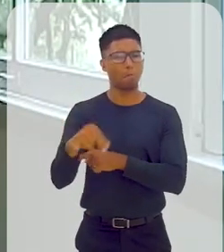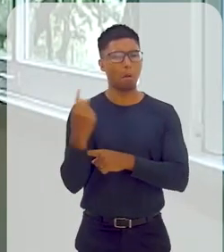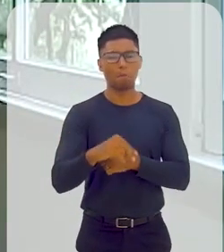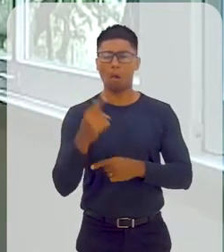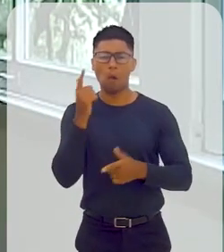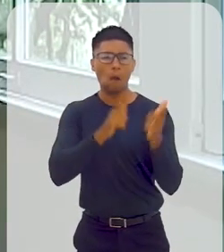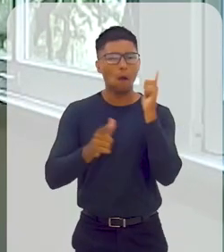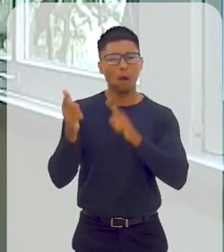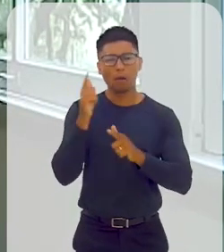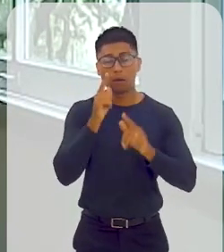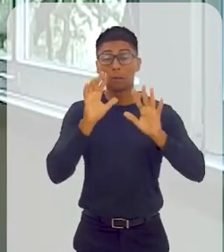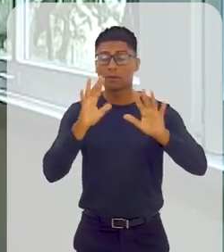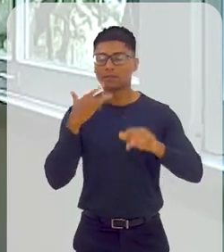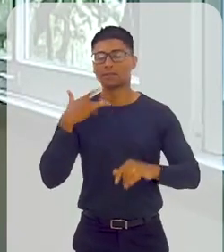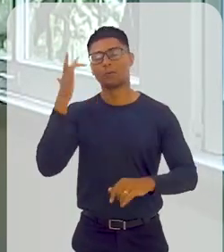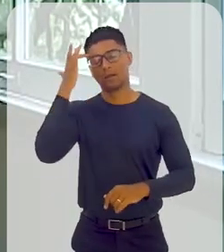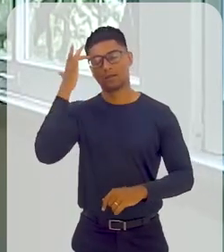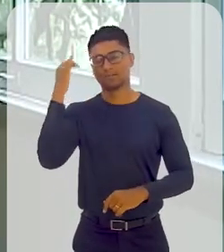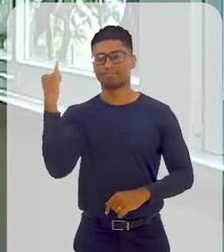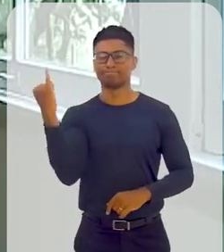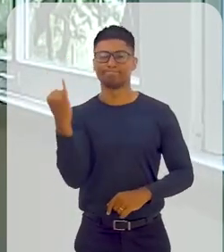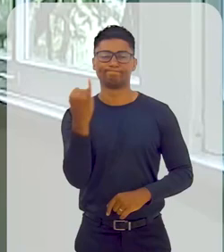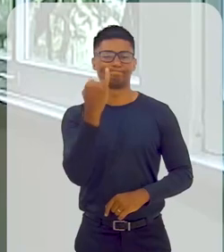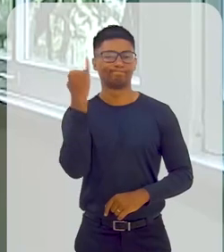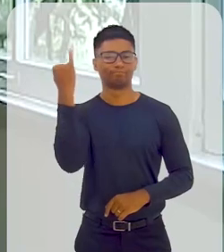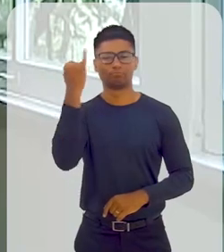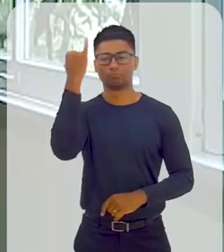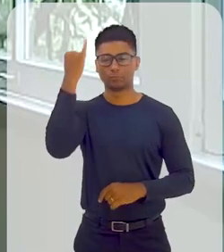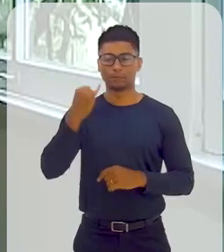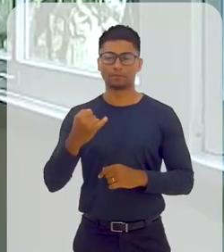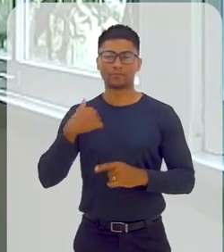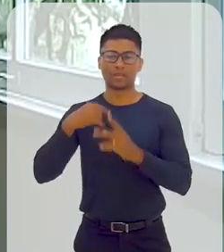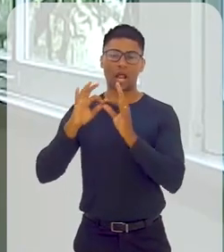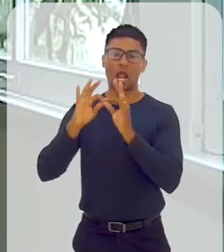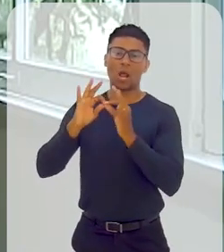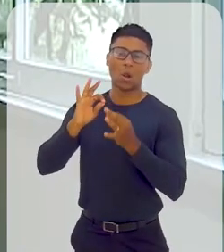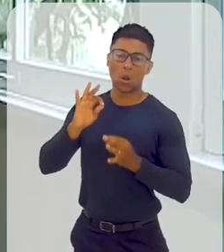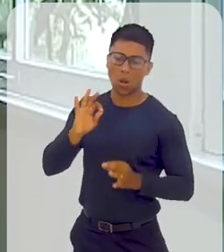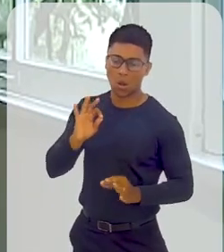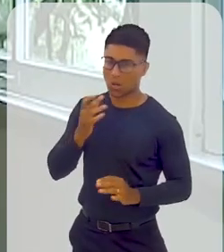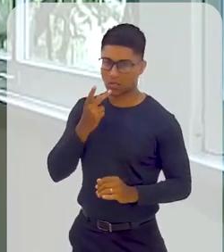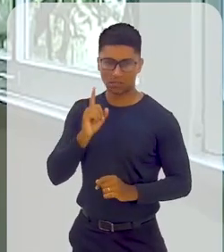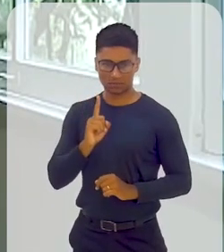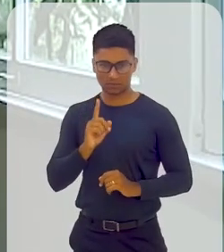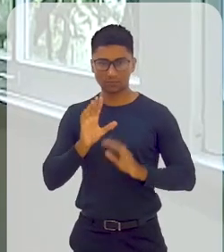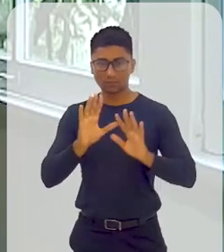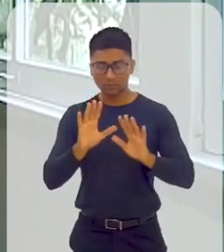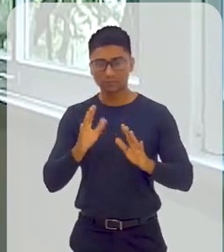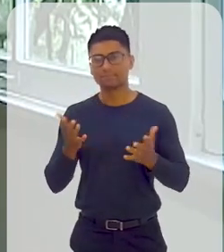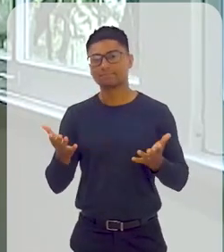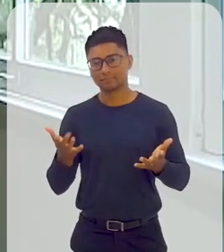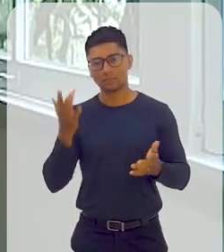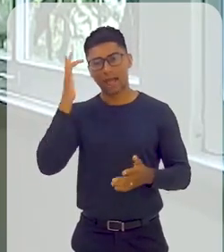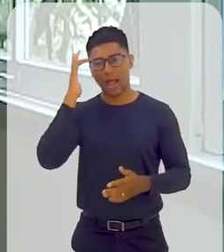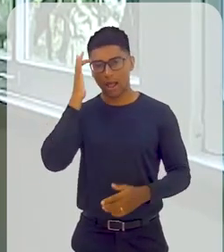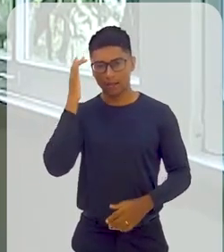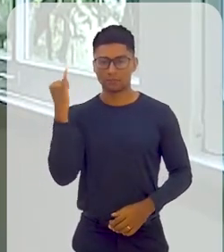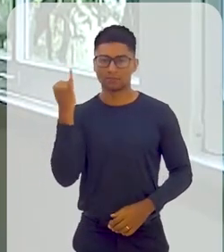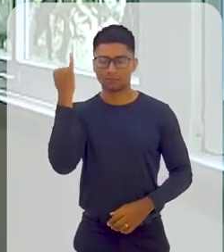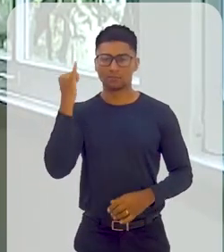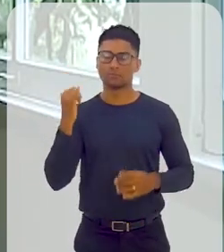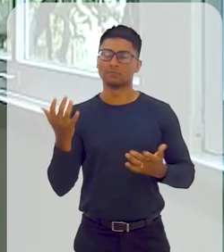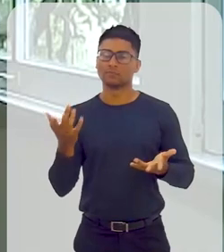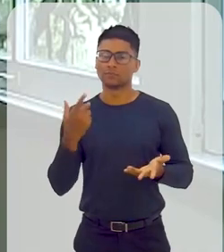coisas, enfim, mas eu acho importante isso, não vou me alongar muito sobre esse assunto, só